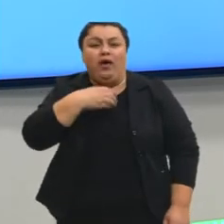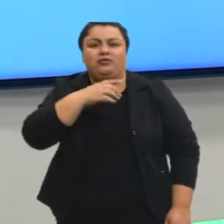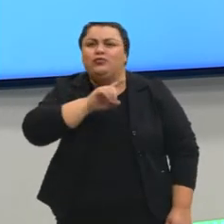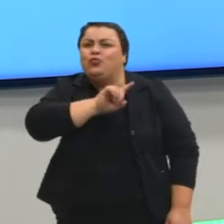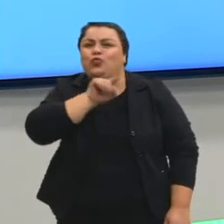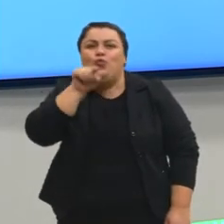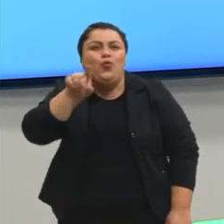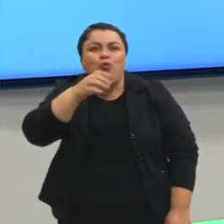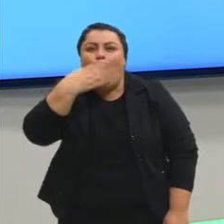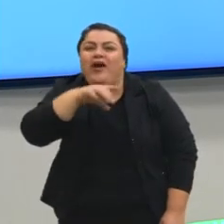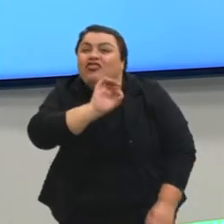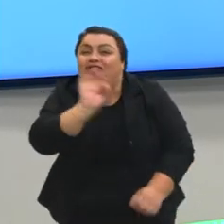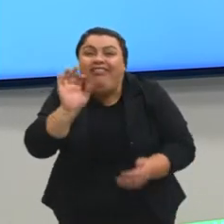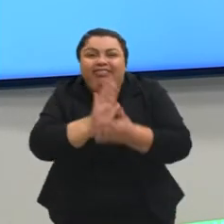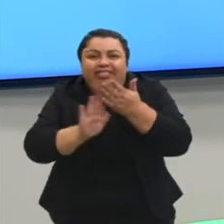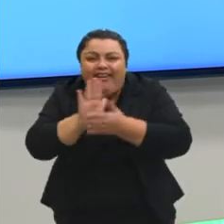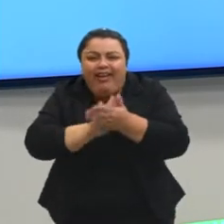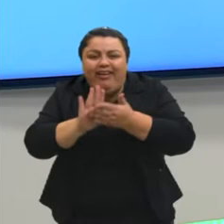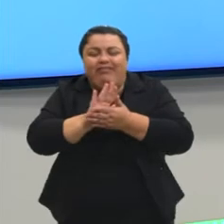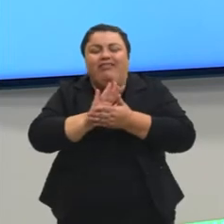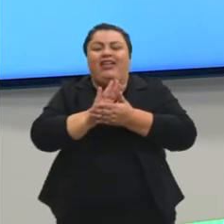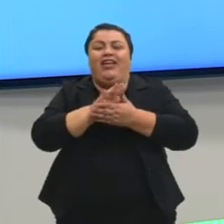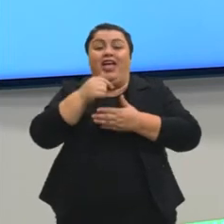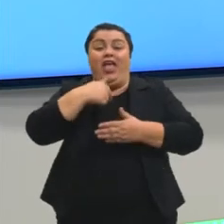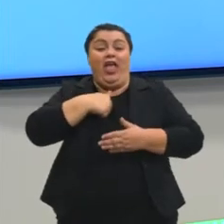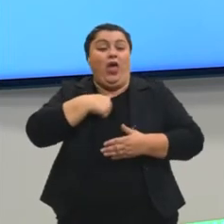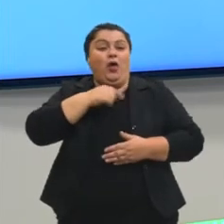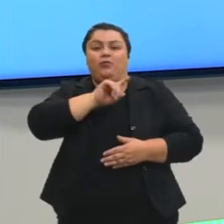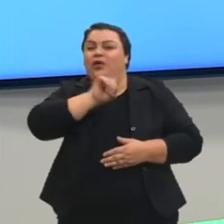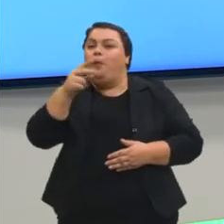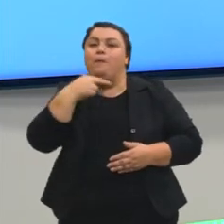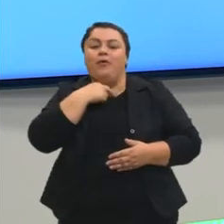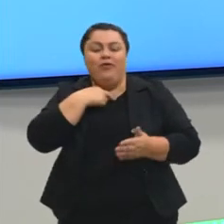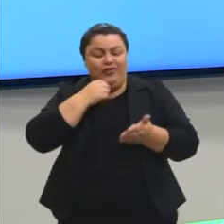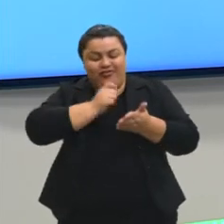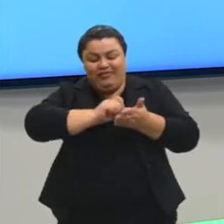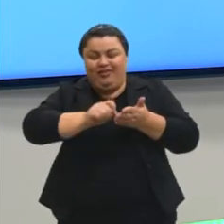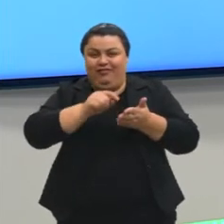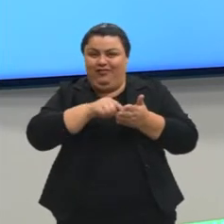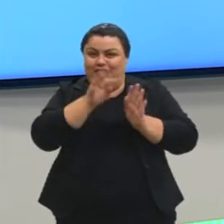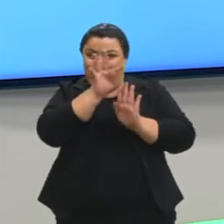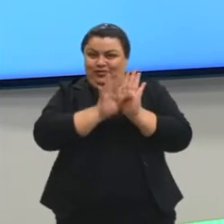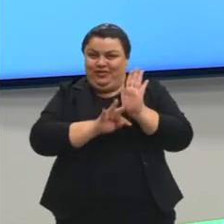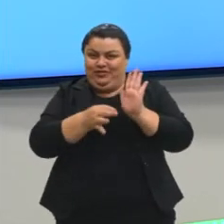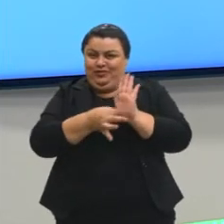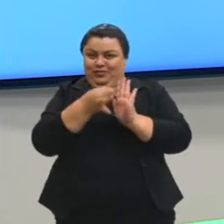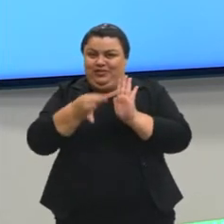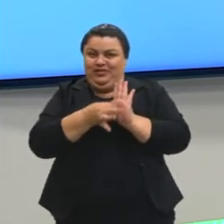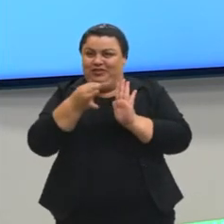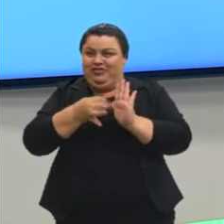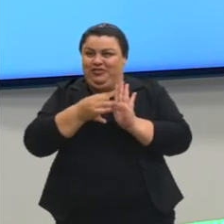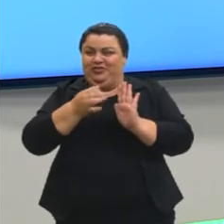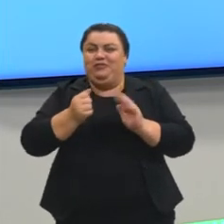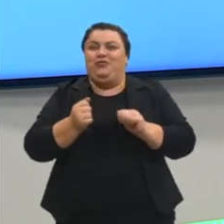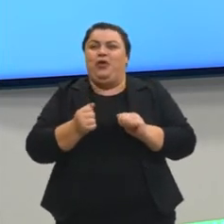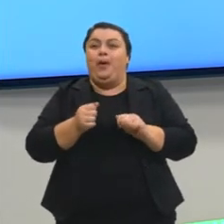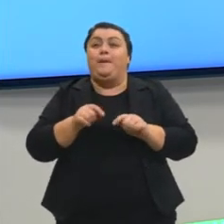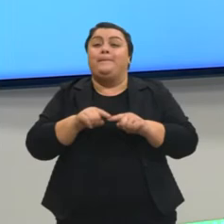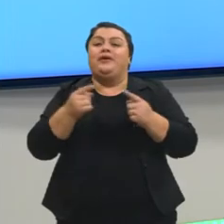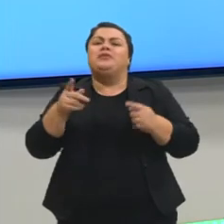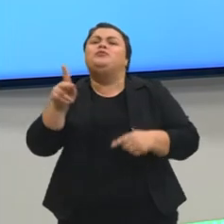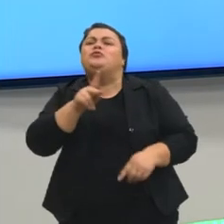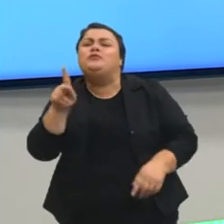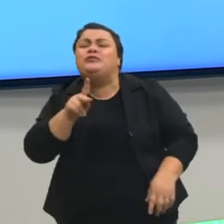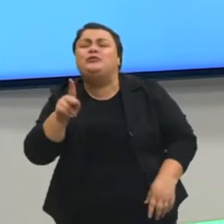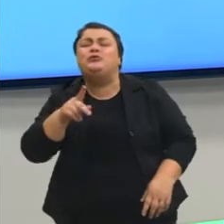tu não acha nada, eu, não aparece em texto dissertativo argumentativo. Professor, mas aparece em